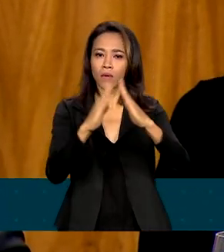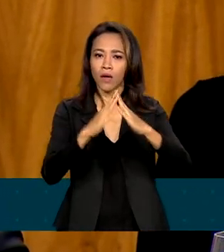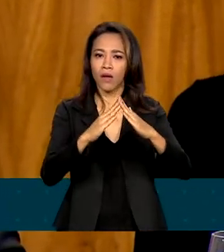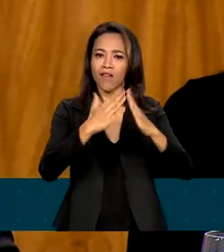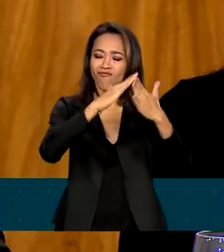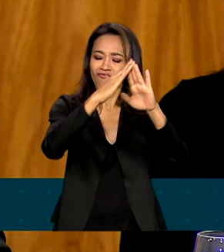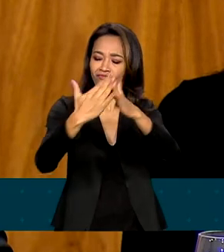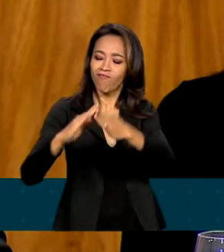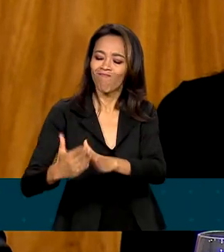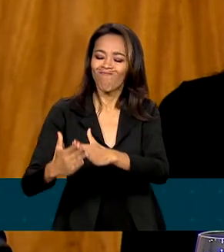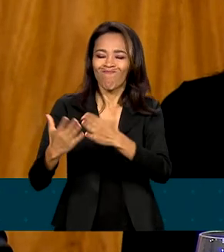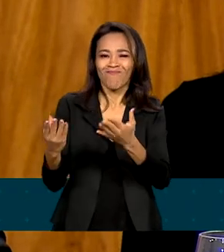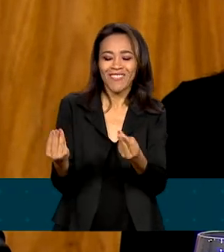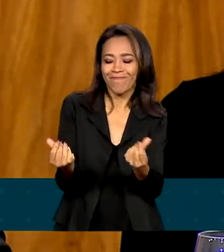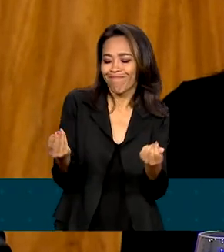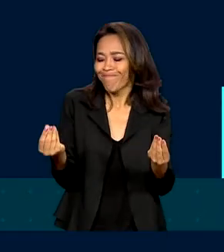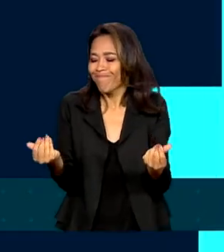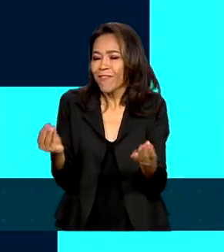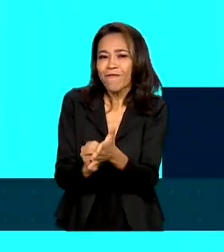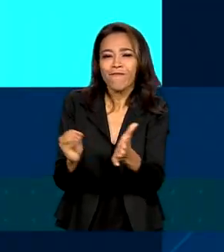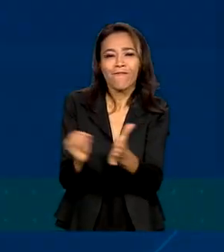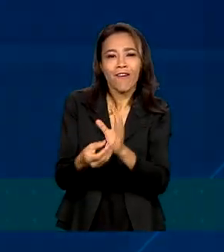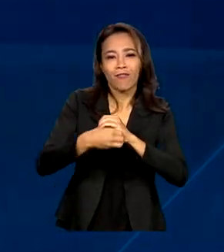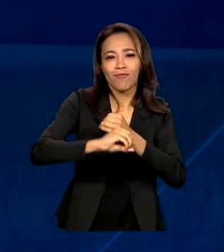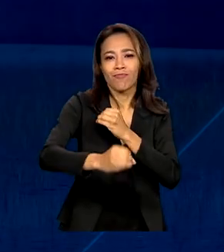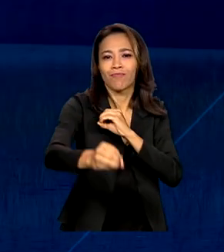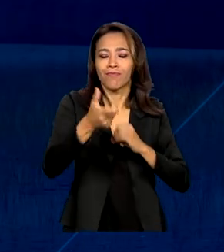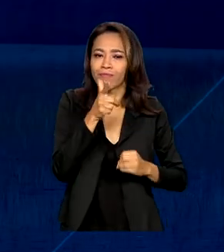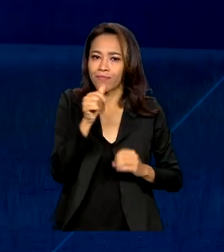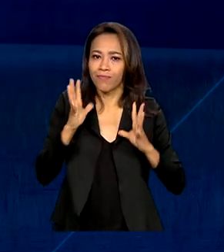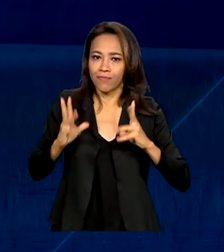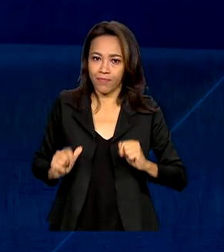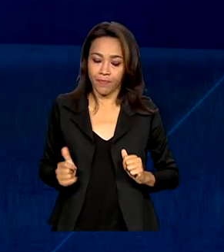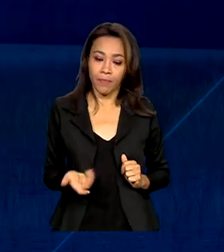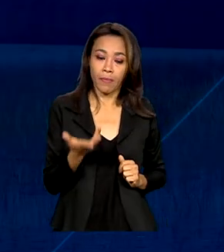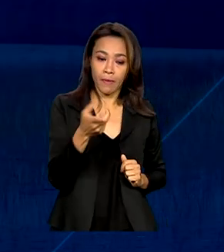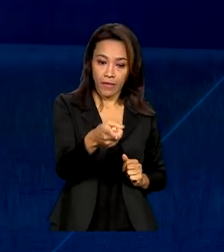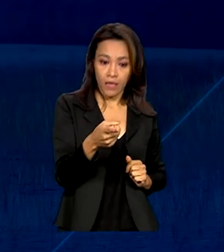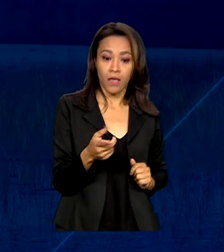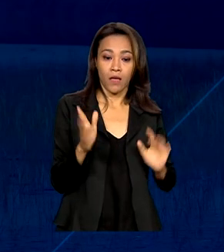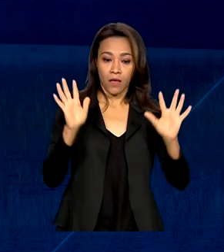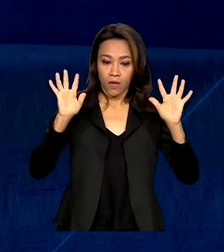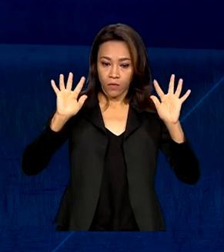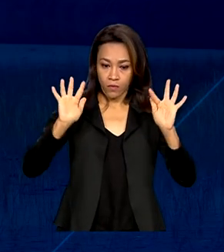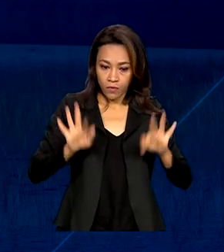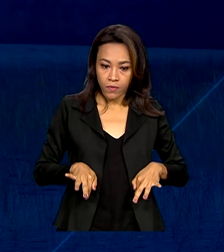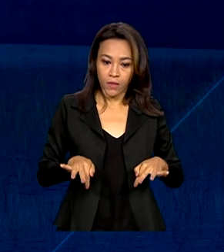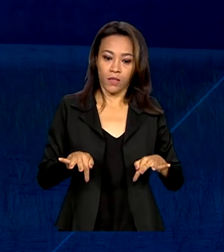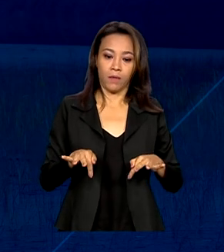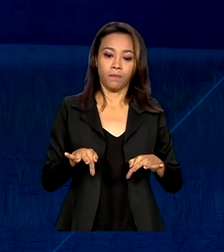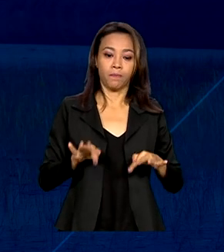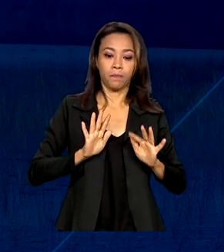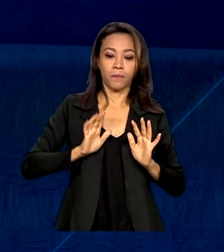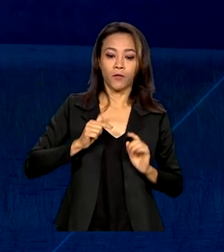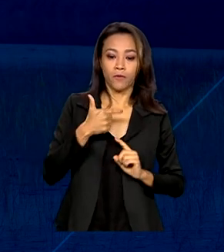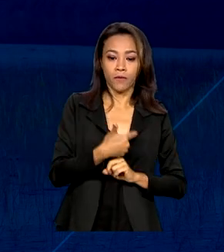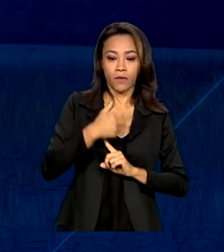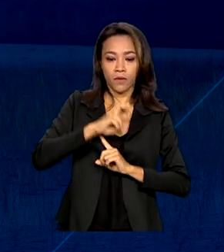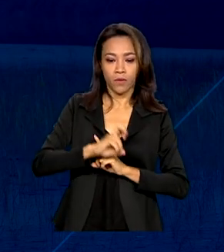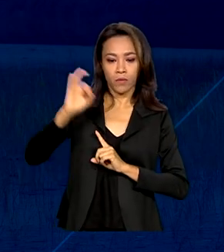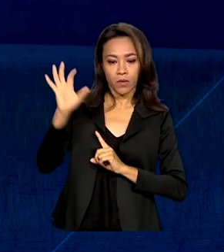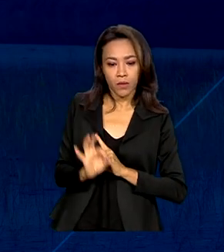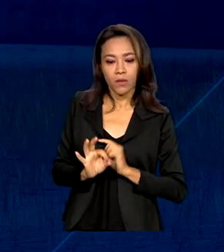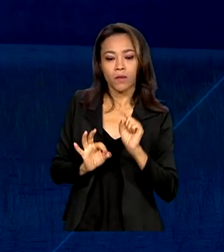de serviços essenciais de saneamento básico. Dentre as mudanças estão o fim do limite de 25% para a